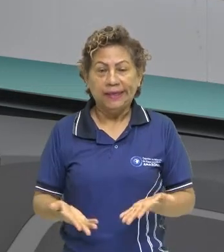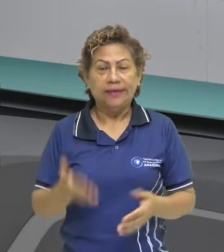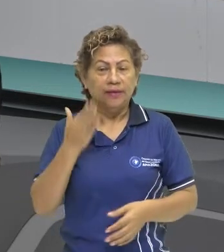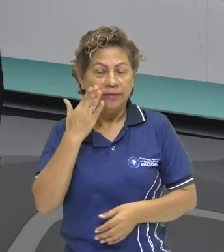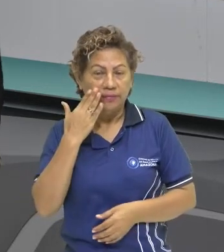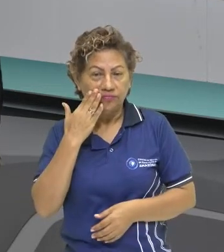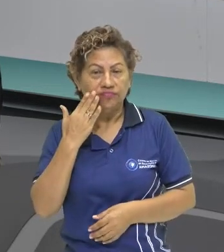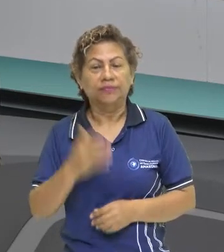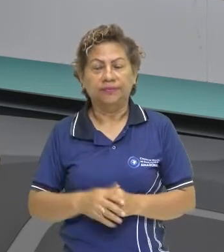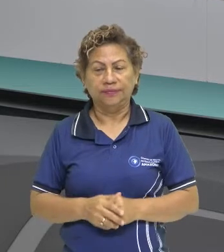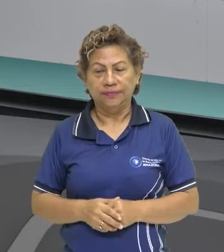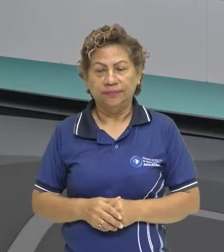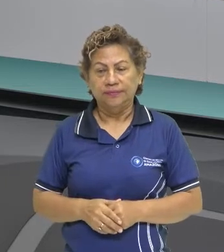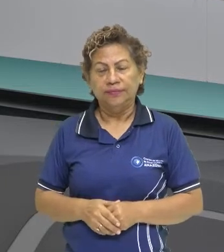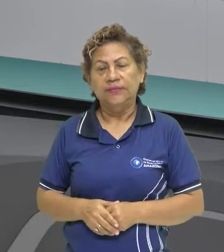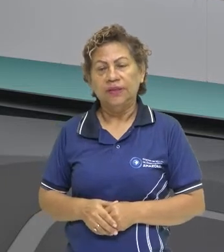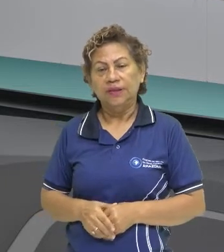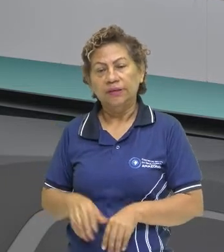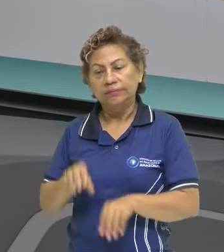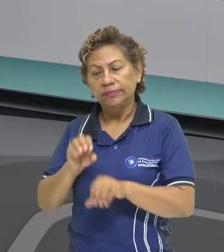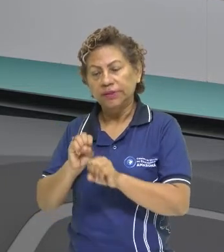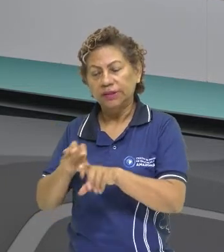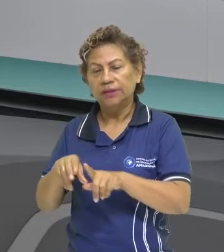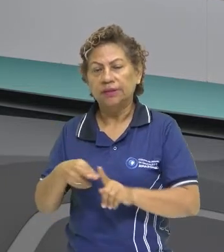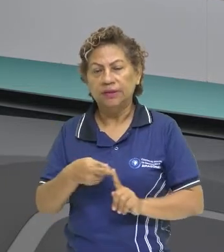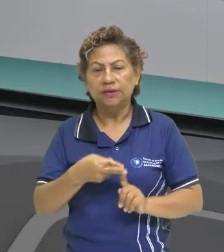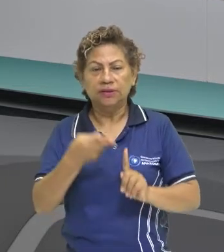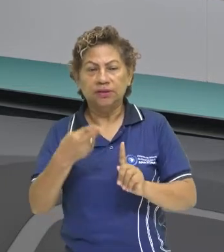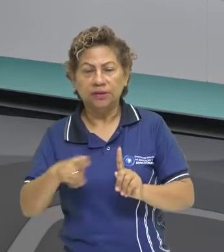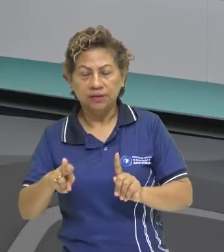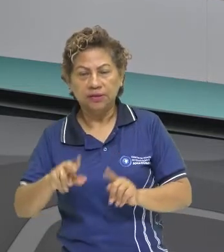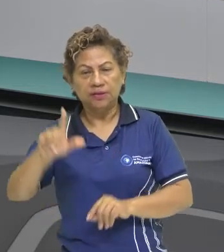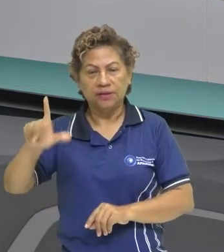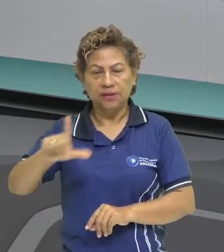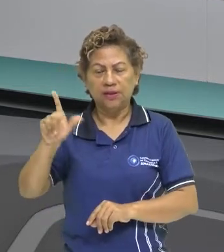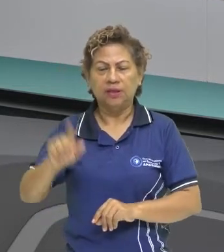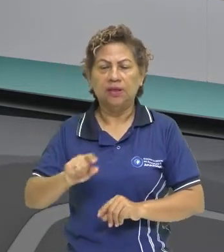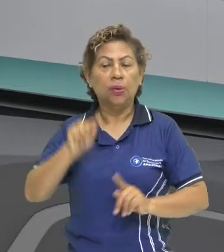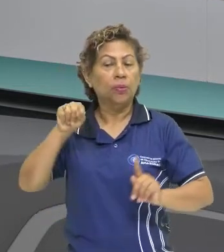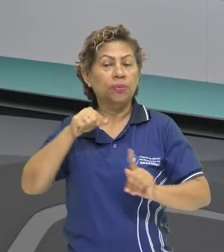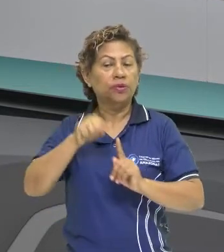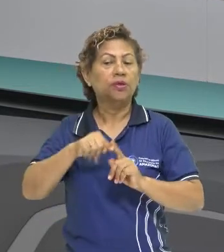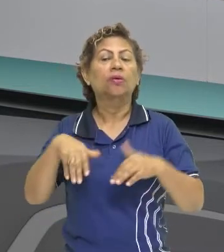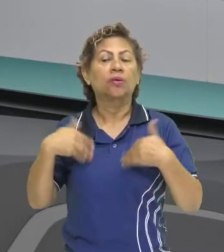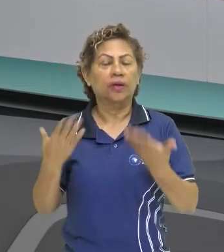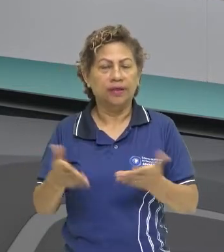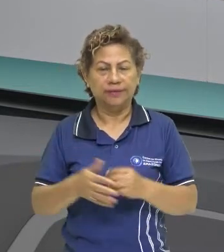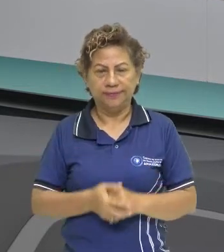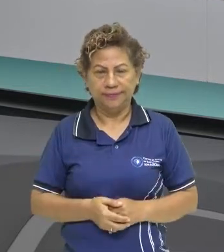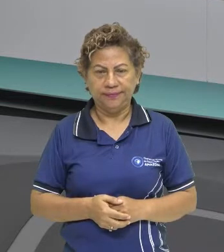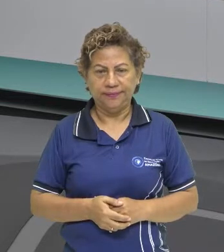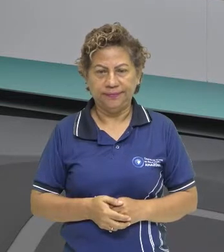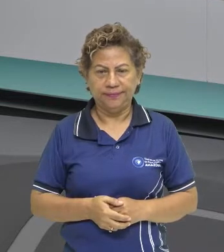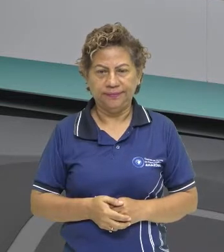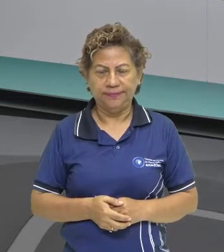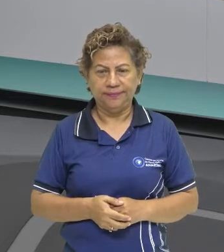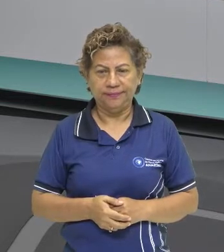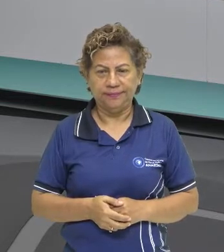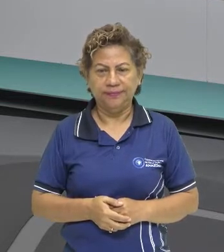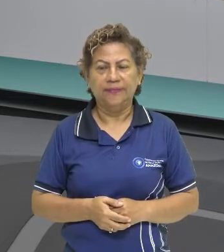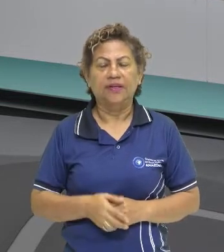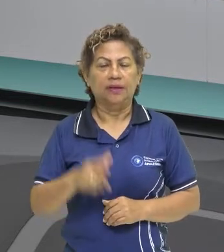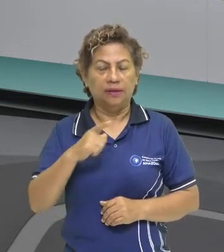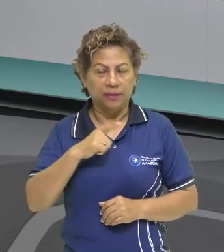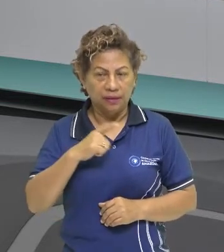evangelização, ela tem o objetivo de quê? Qual era a finalidade? Estender, né, o quê? O